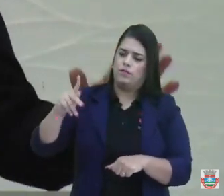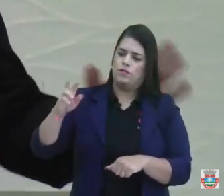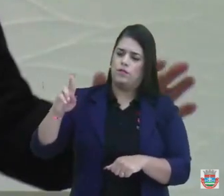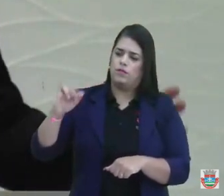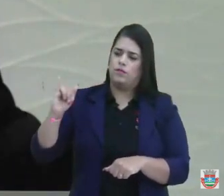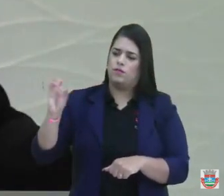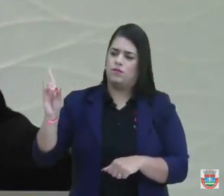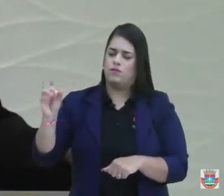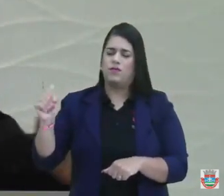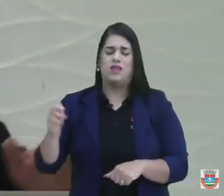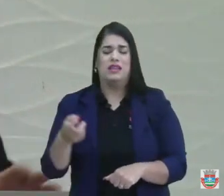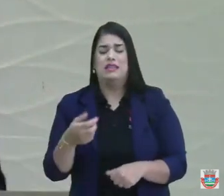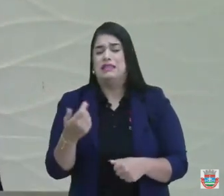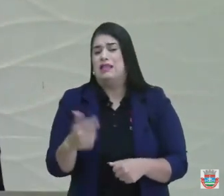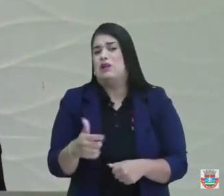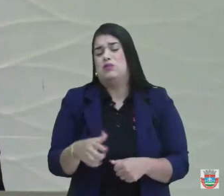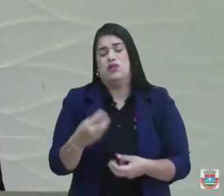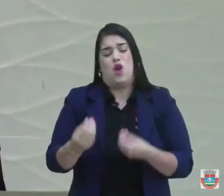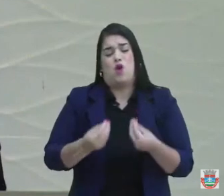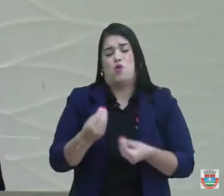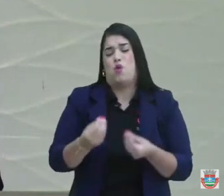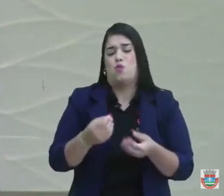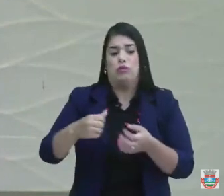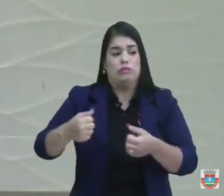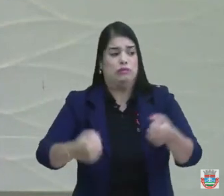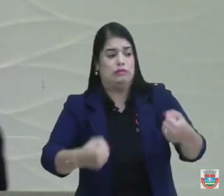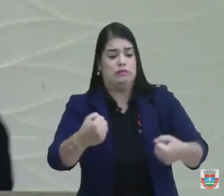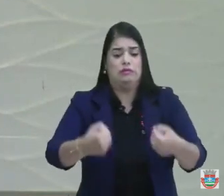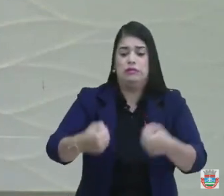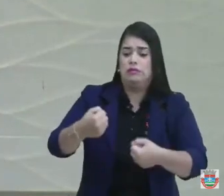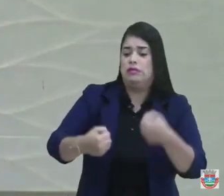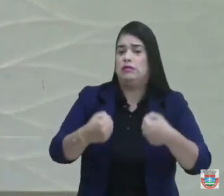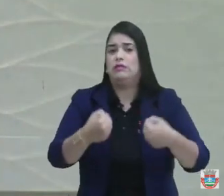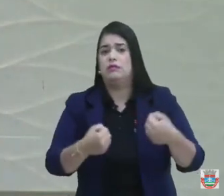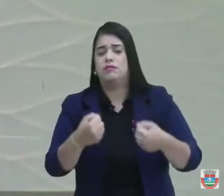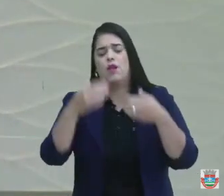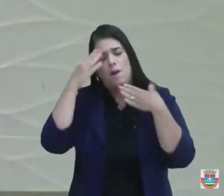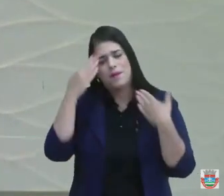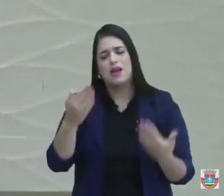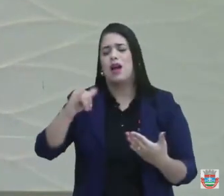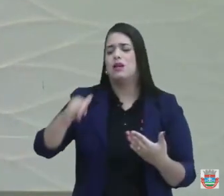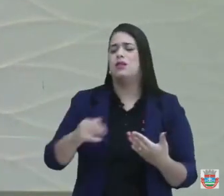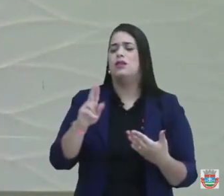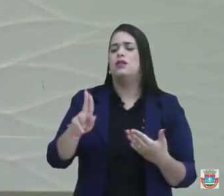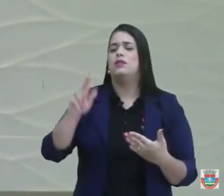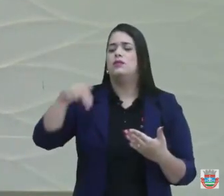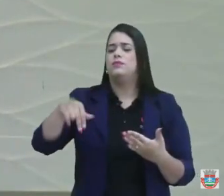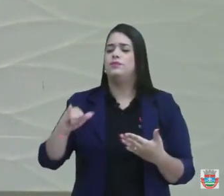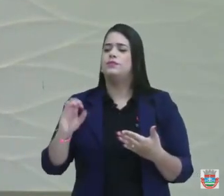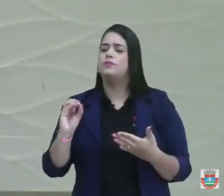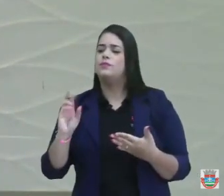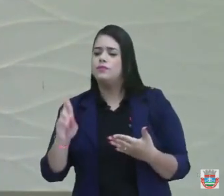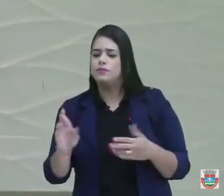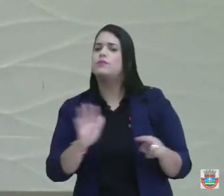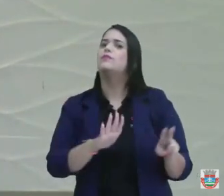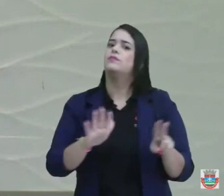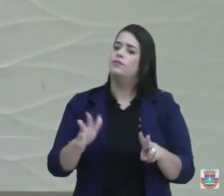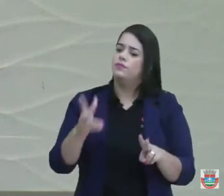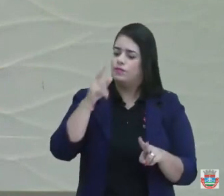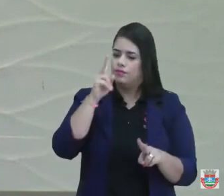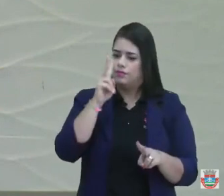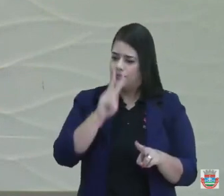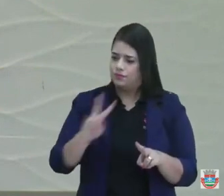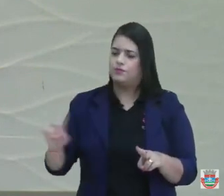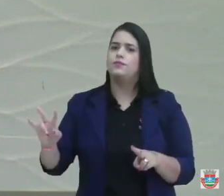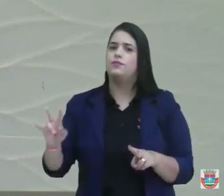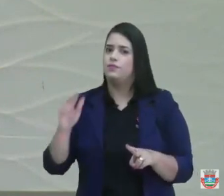sem passar carro. Queria agradecer o nosso amigo Júnior Carrapato, que foi lá na semana e concluiu a